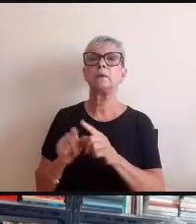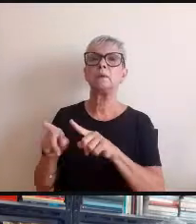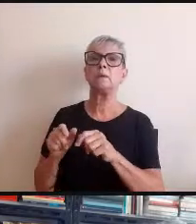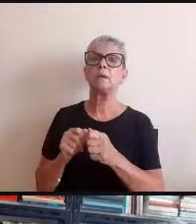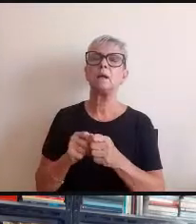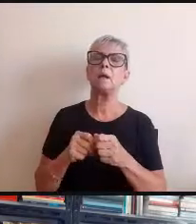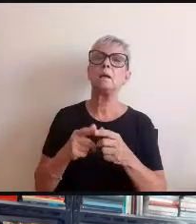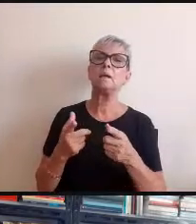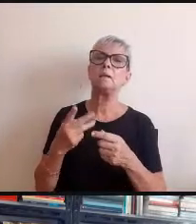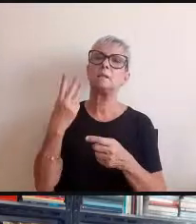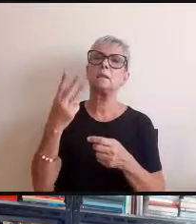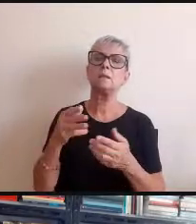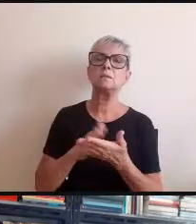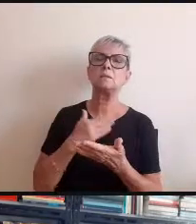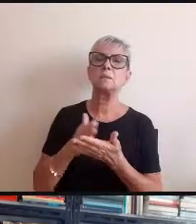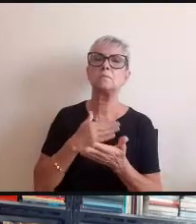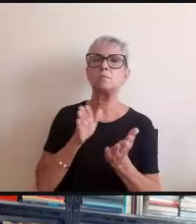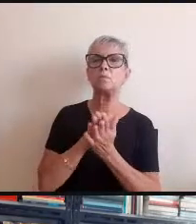livros